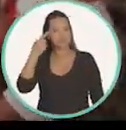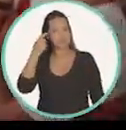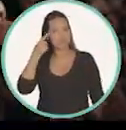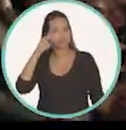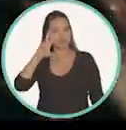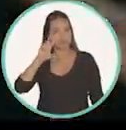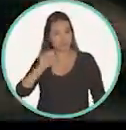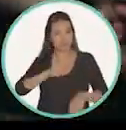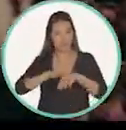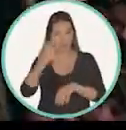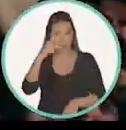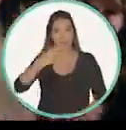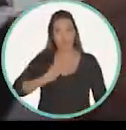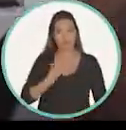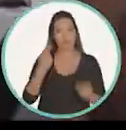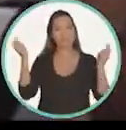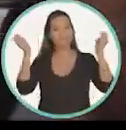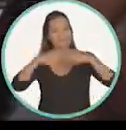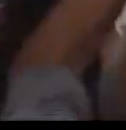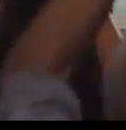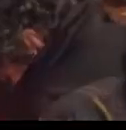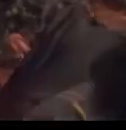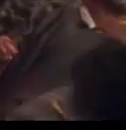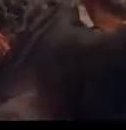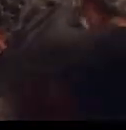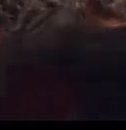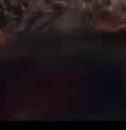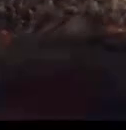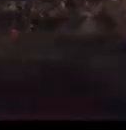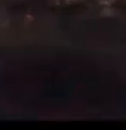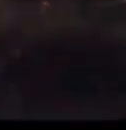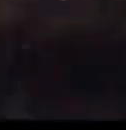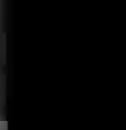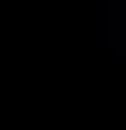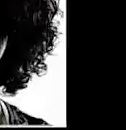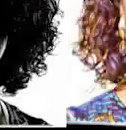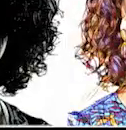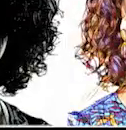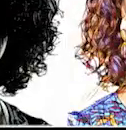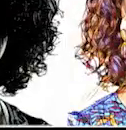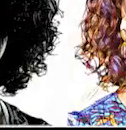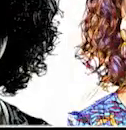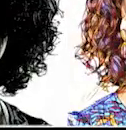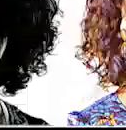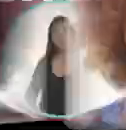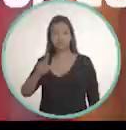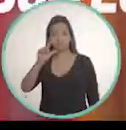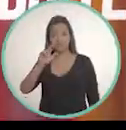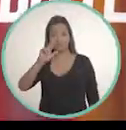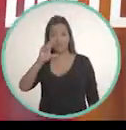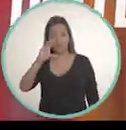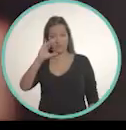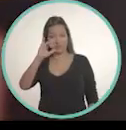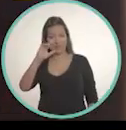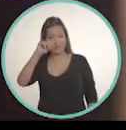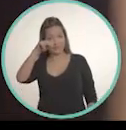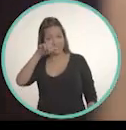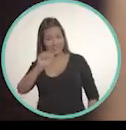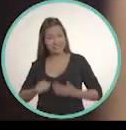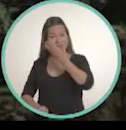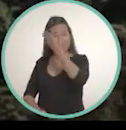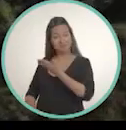prefeito do Rio. Freixo 50. Melhorar a sua vida. É possível. Luciana Boatê.